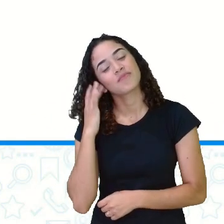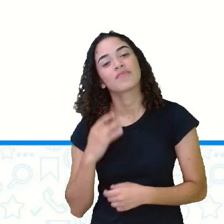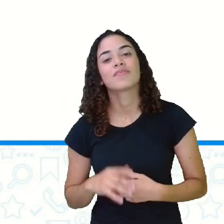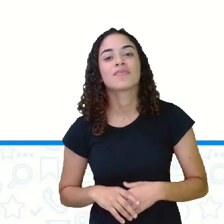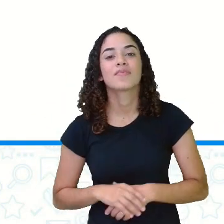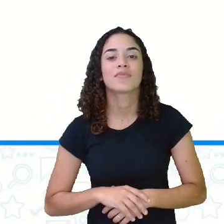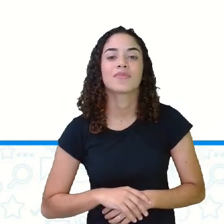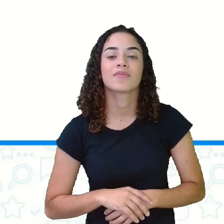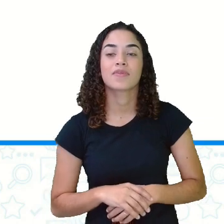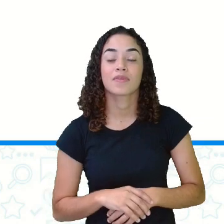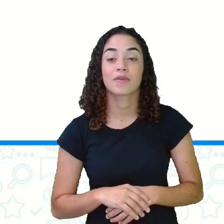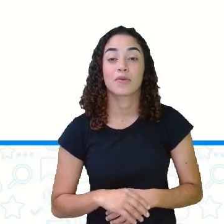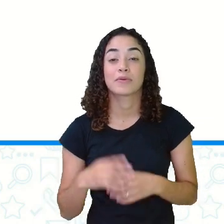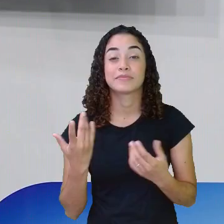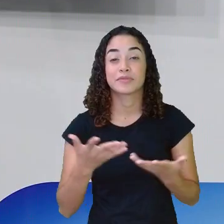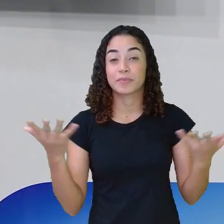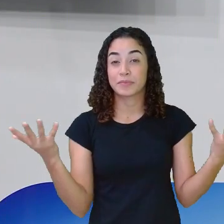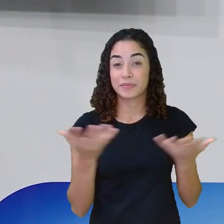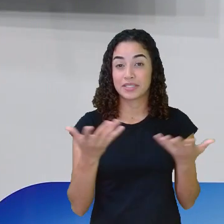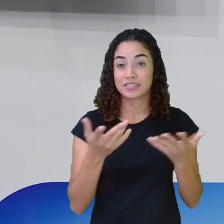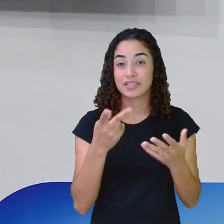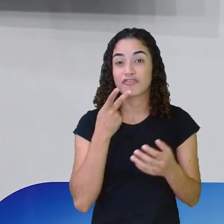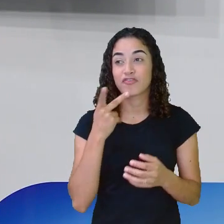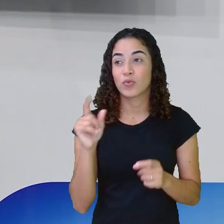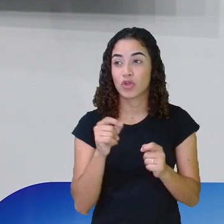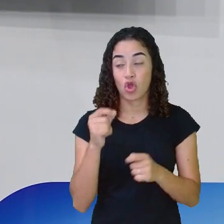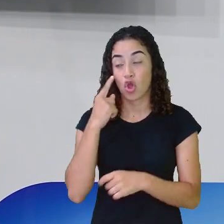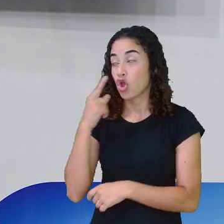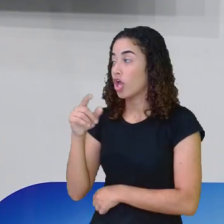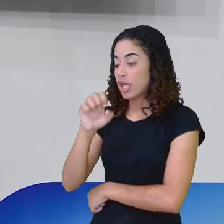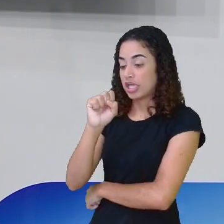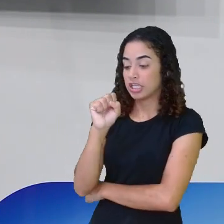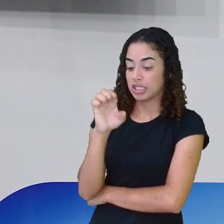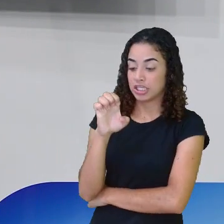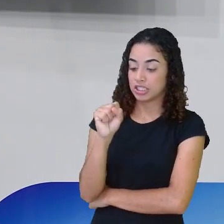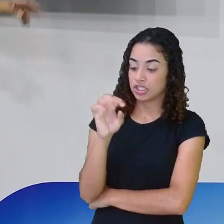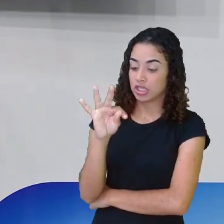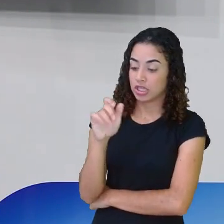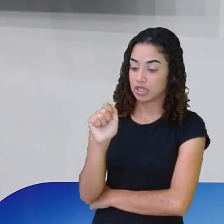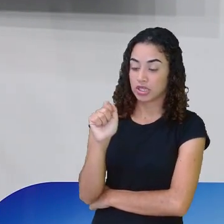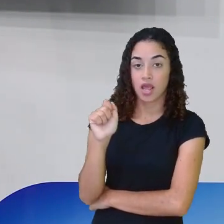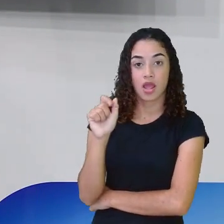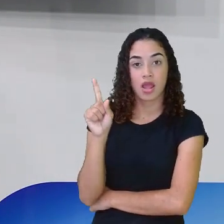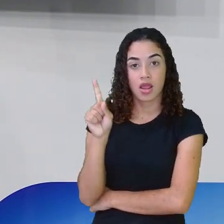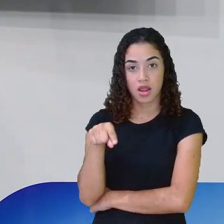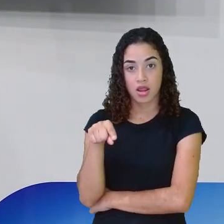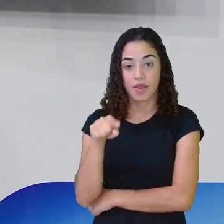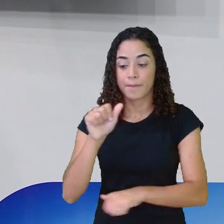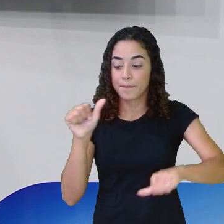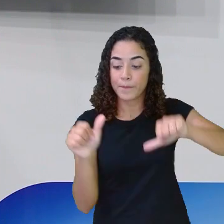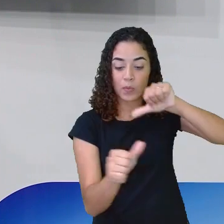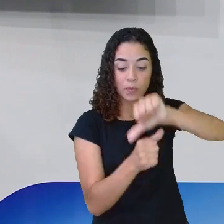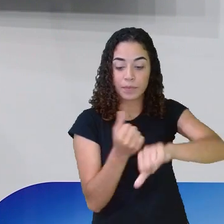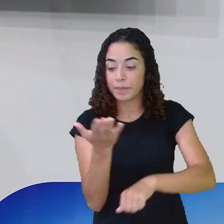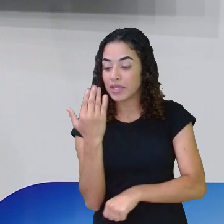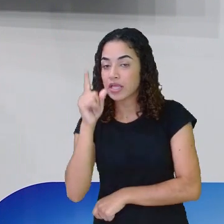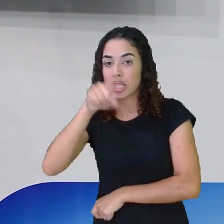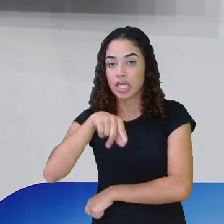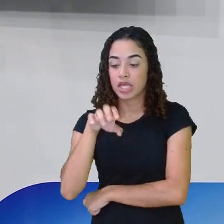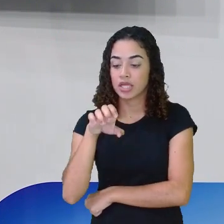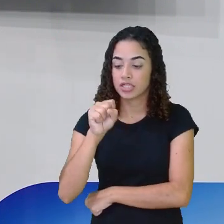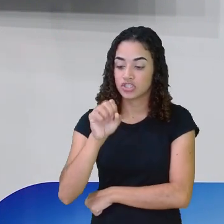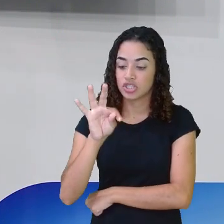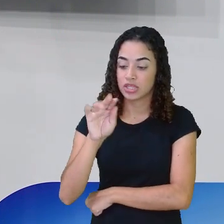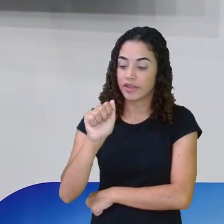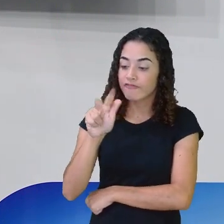voltar. No presente, o verbo foi estar. Quando vai para o pretérito, estava. São as mesmas